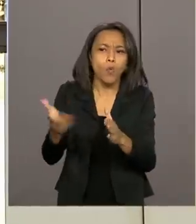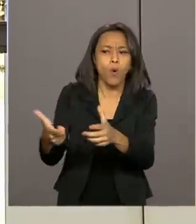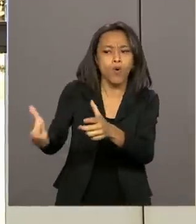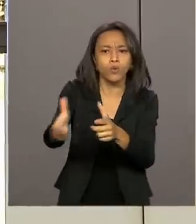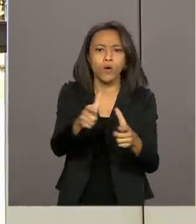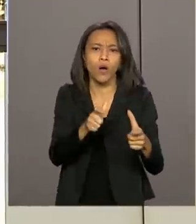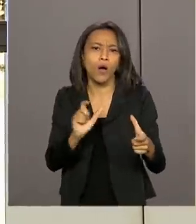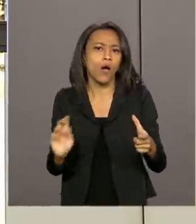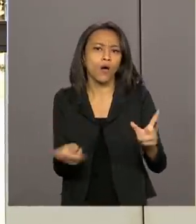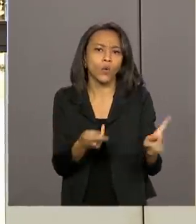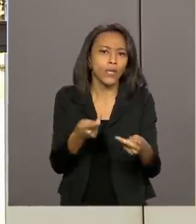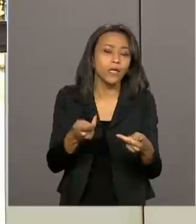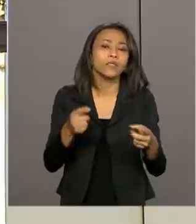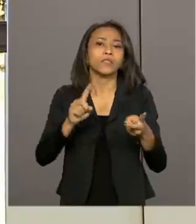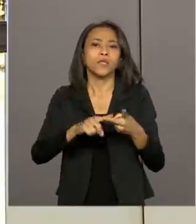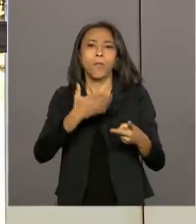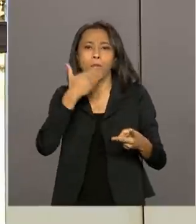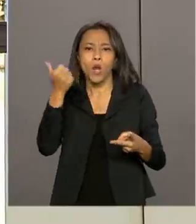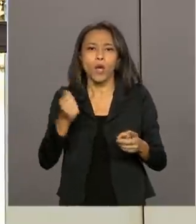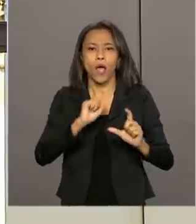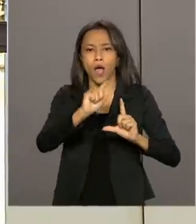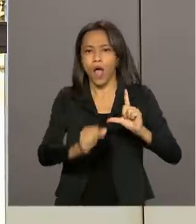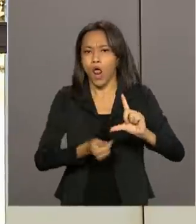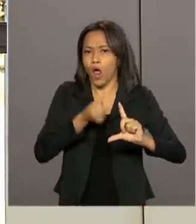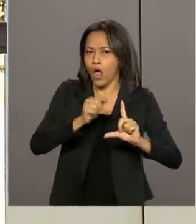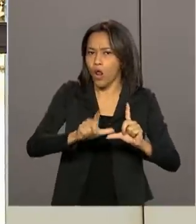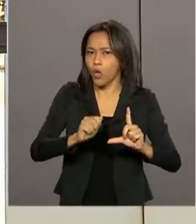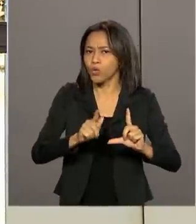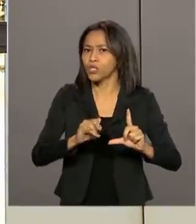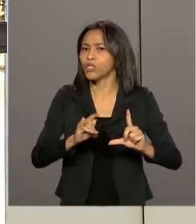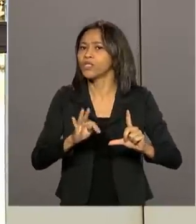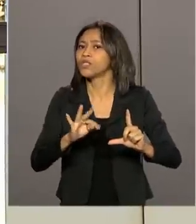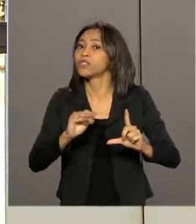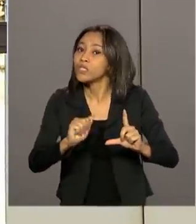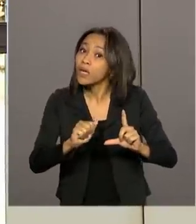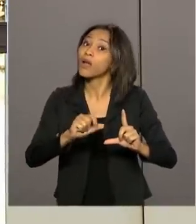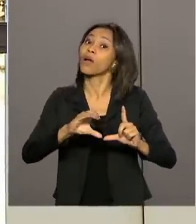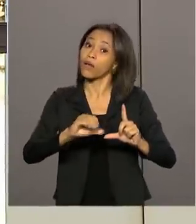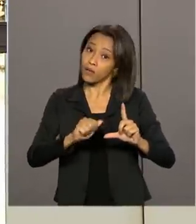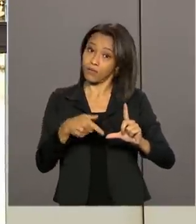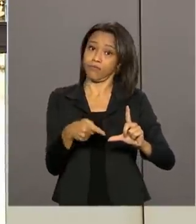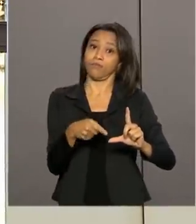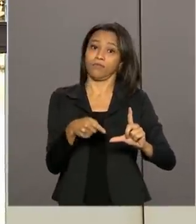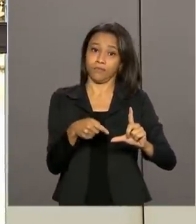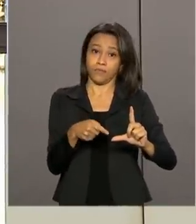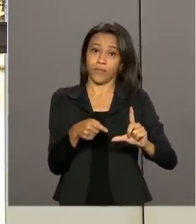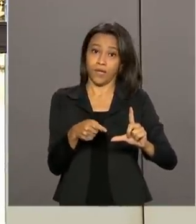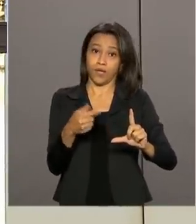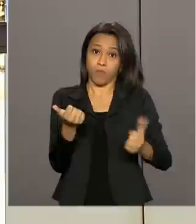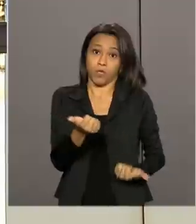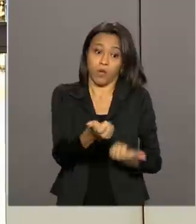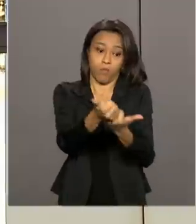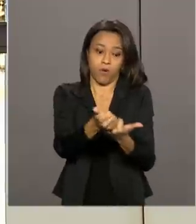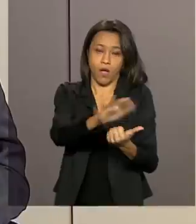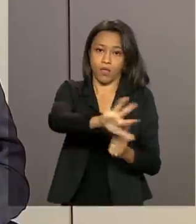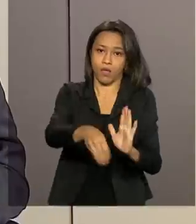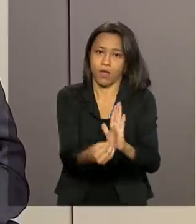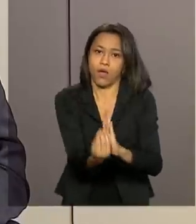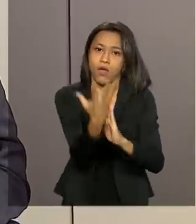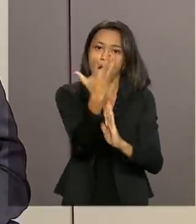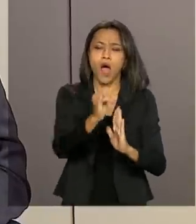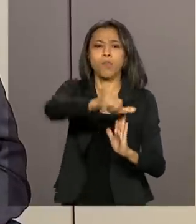melhorar a infraestrutura logística sustentável, o eu chamo de infraestrutura logística sustentável? O